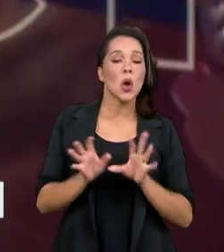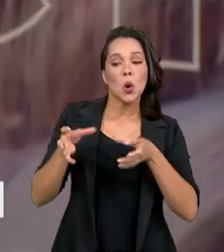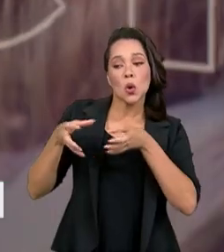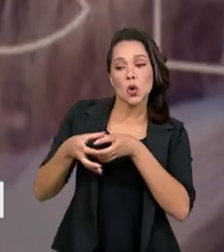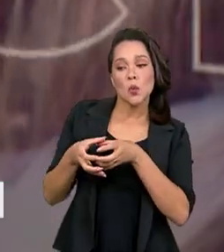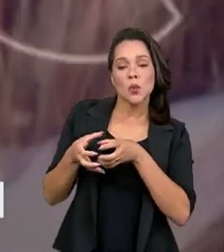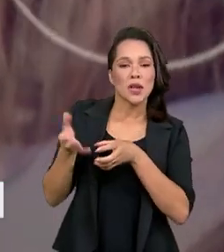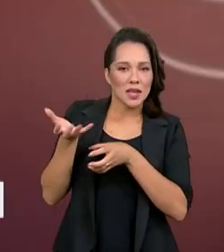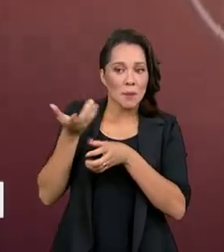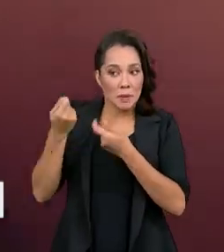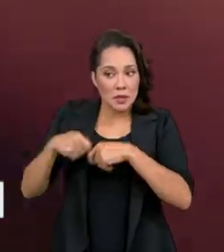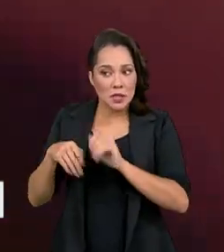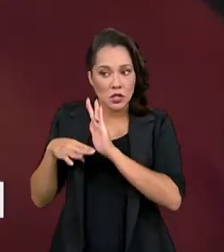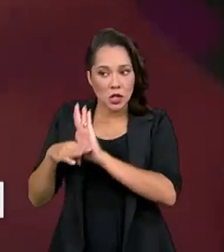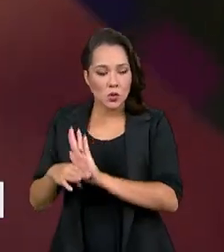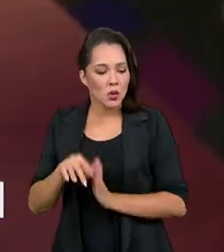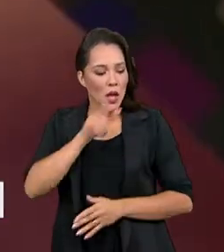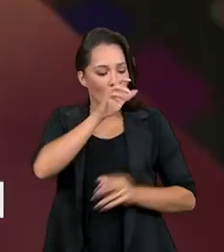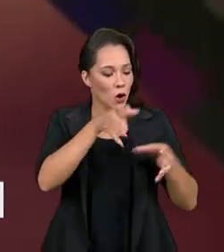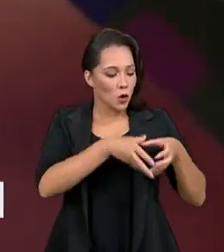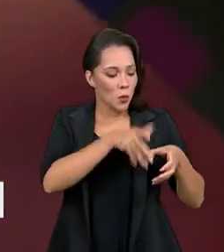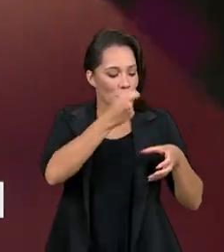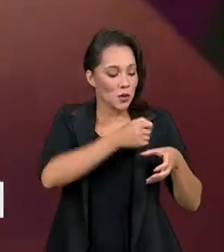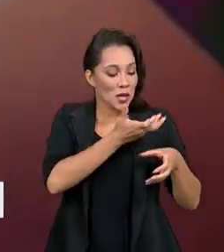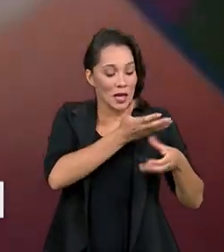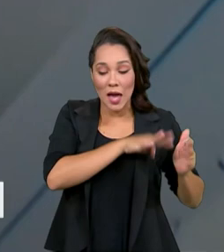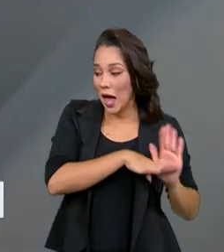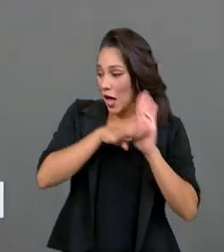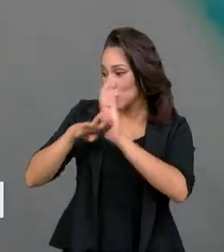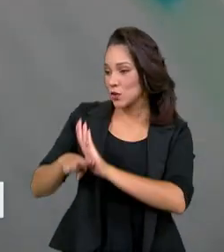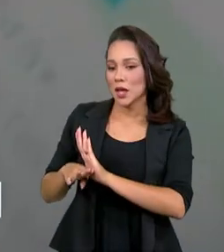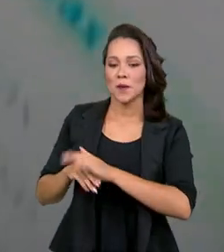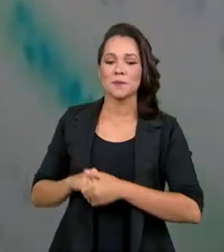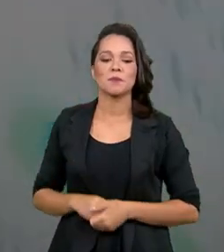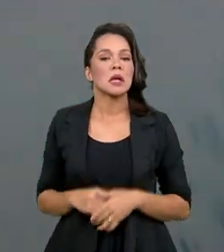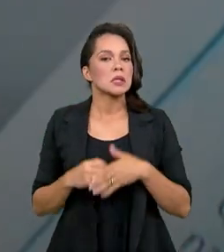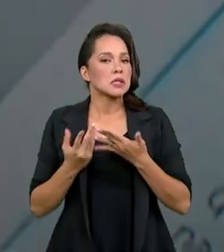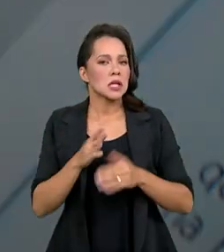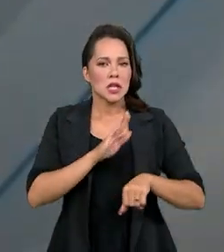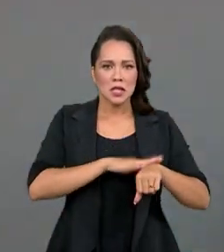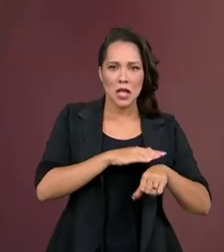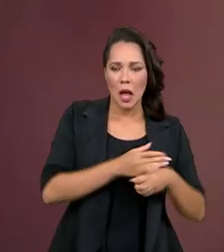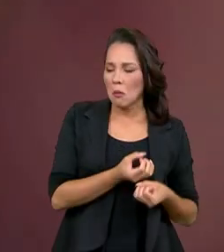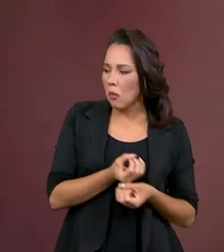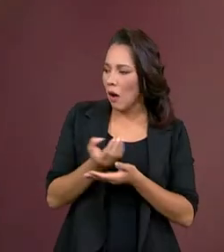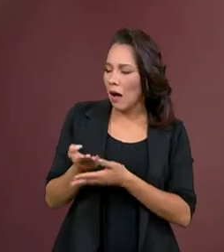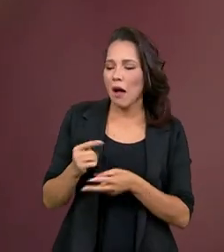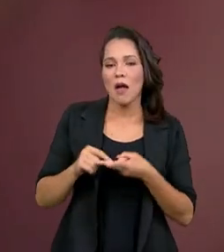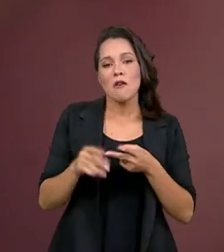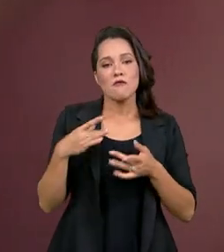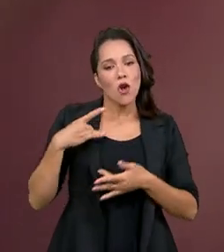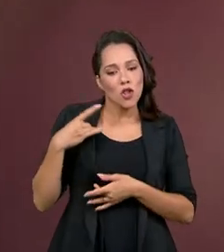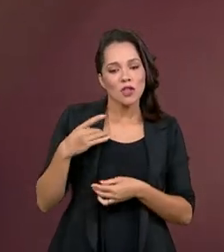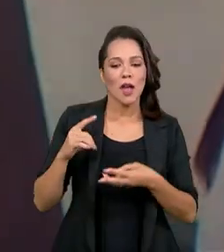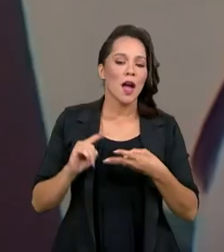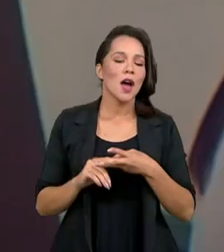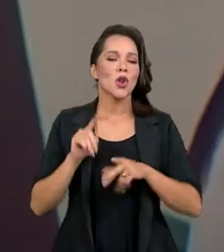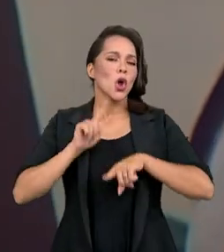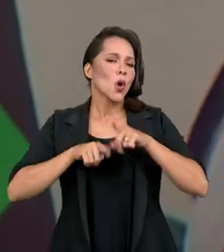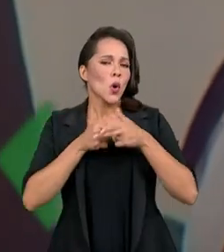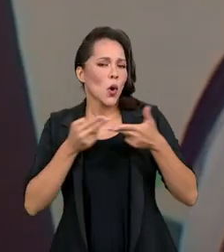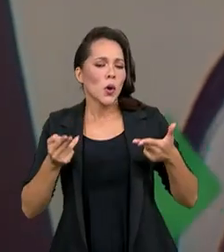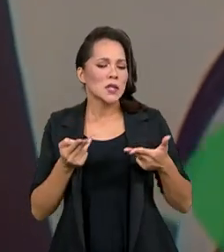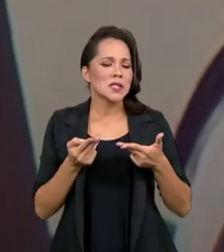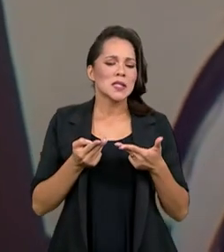precisa de ajuda com quem quer doar, com quem pode doar. Seja tempo, voluntário, seja itens,